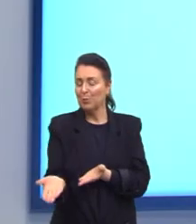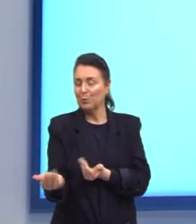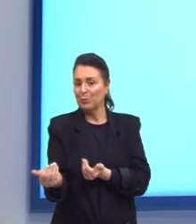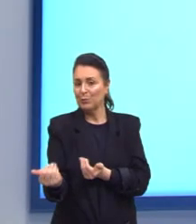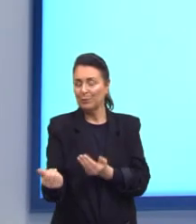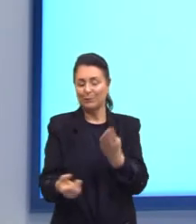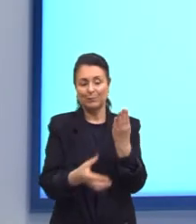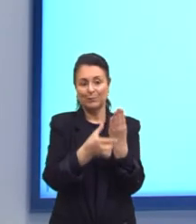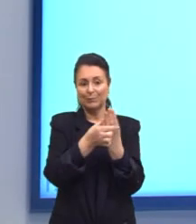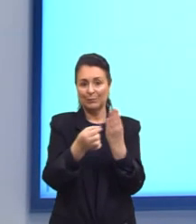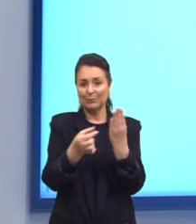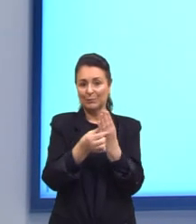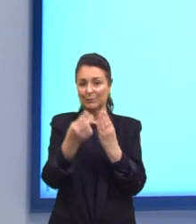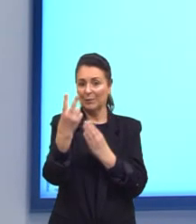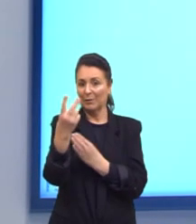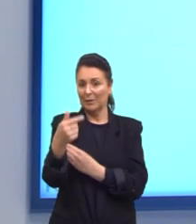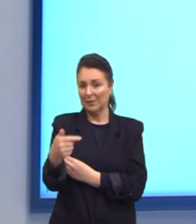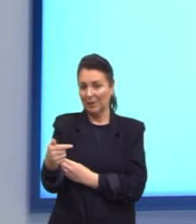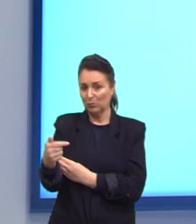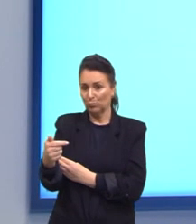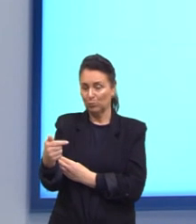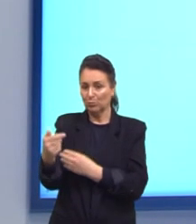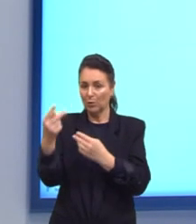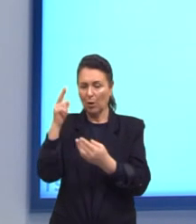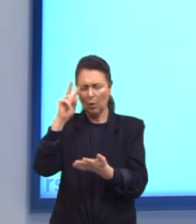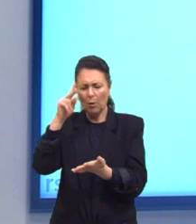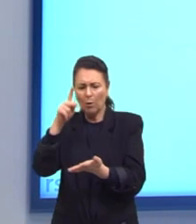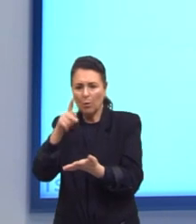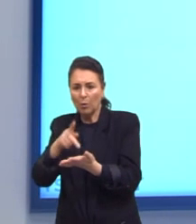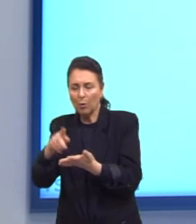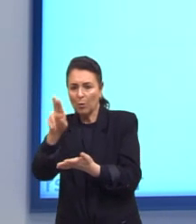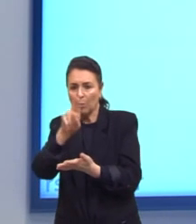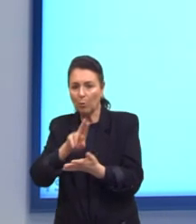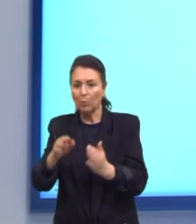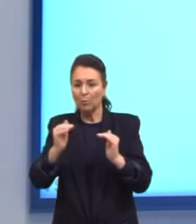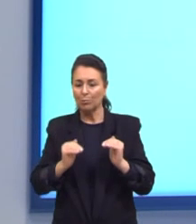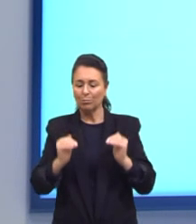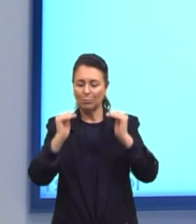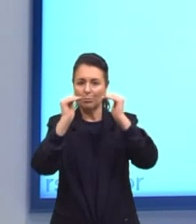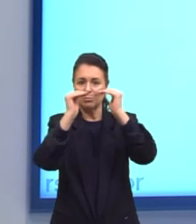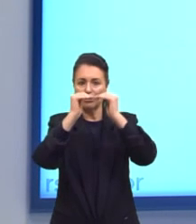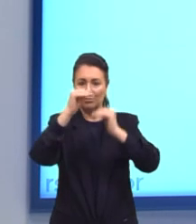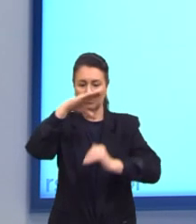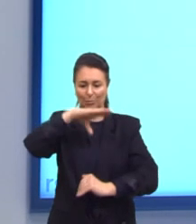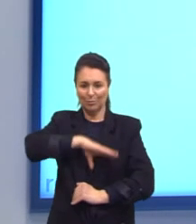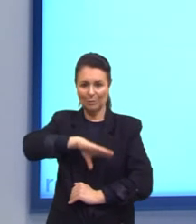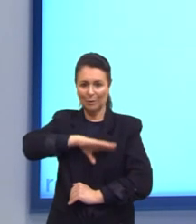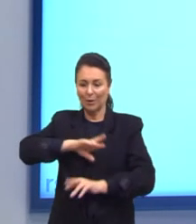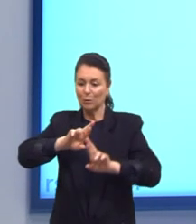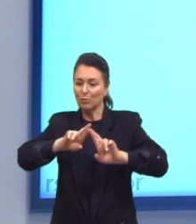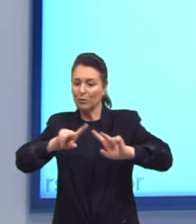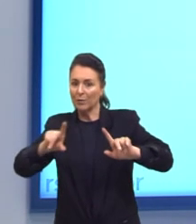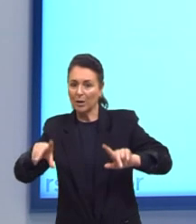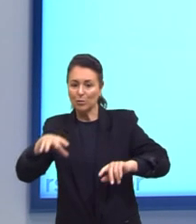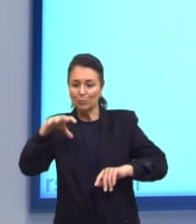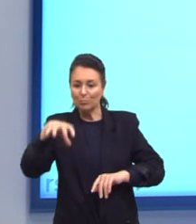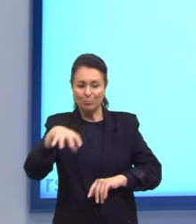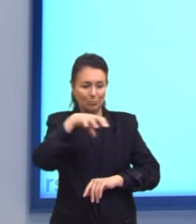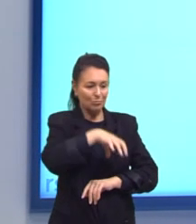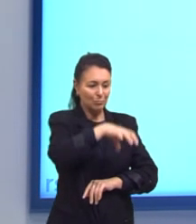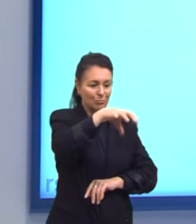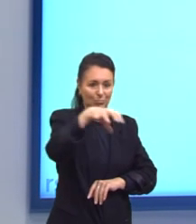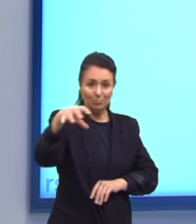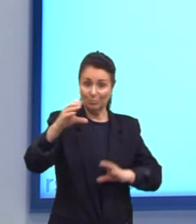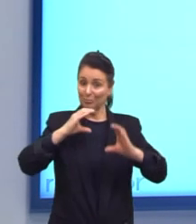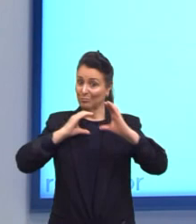Habilidade 27 Reconhecer os usos da norma padrão Da língua portuguesa Nas diferentes situações de